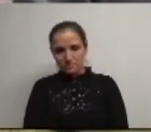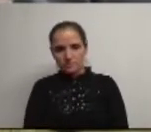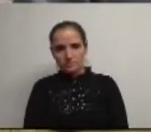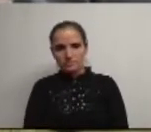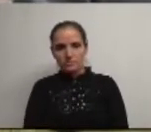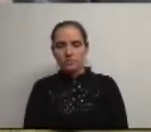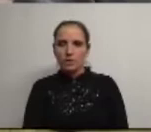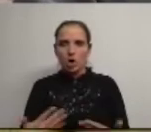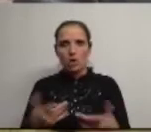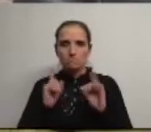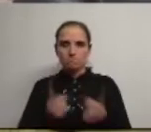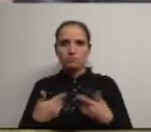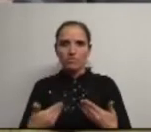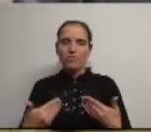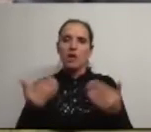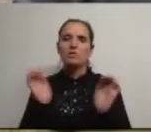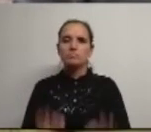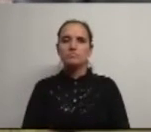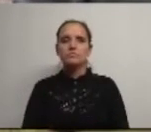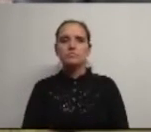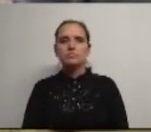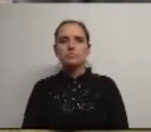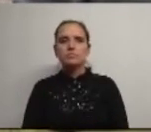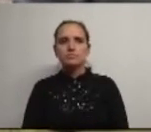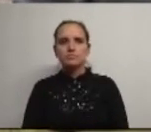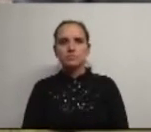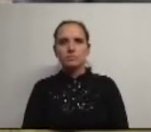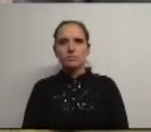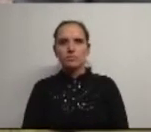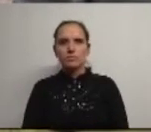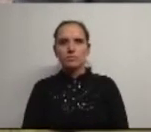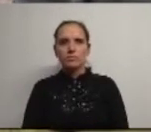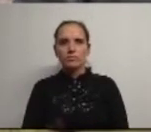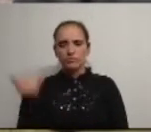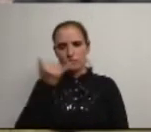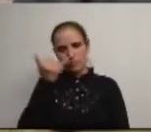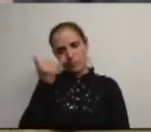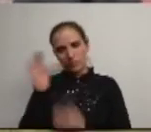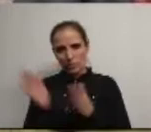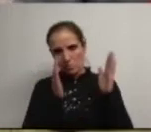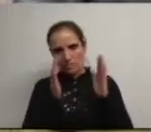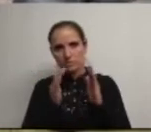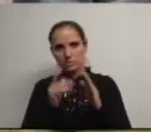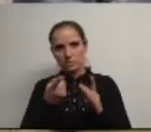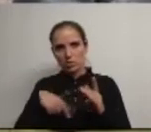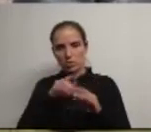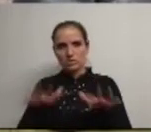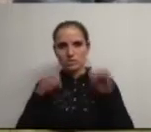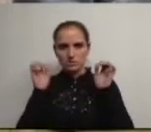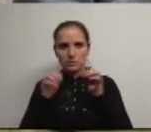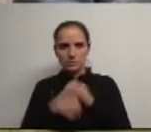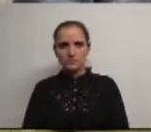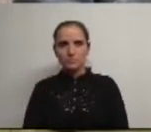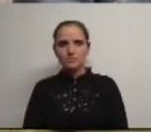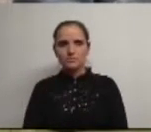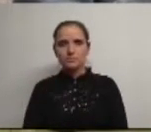iniciávamos então agora enfim um o segundo momento da nossa da nossa da